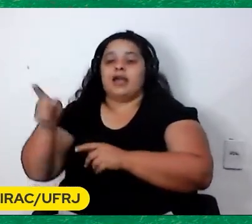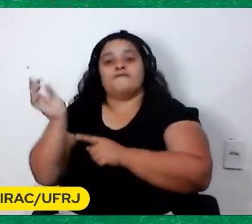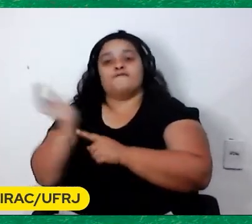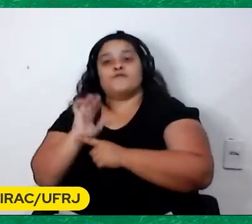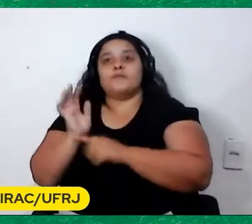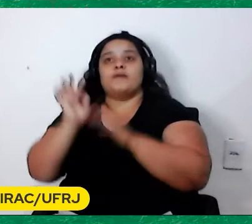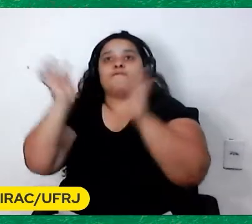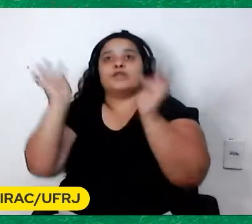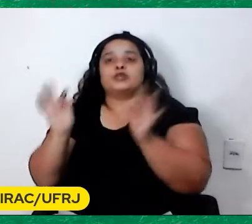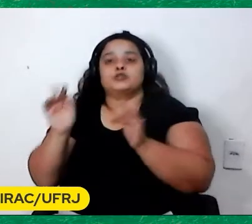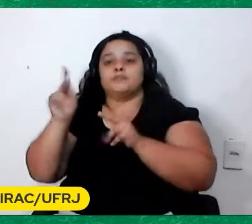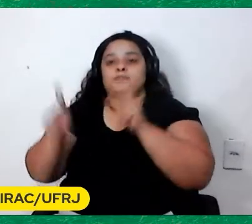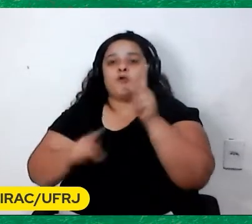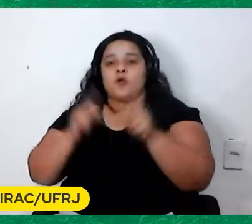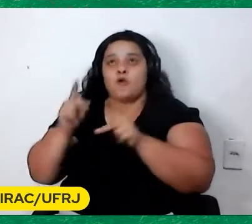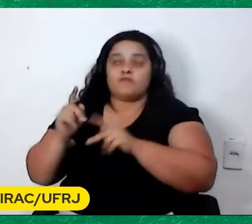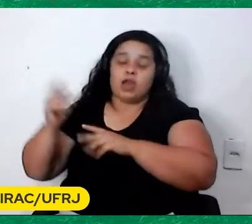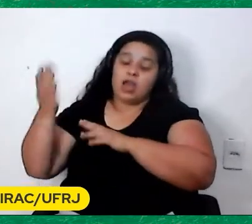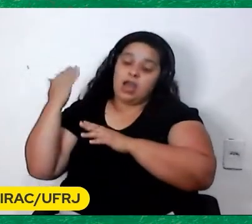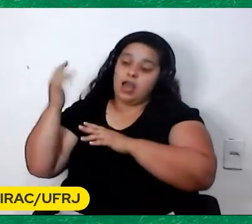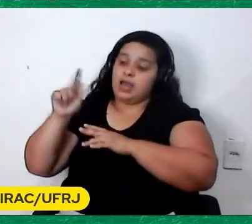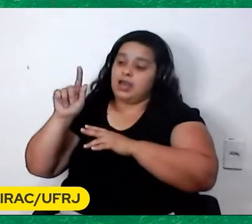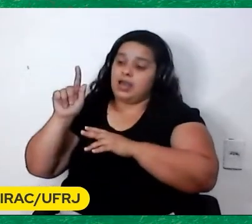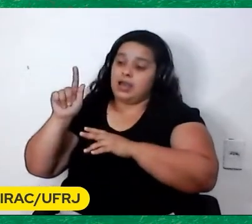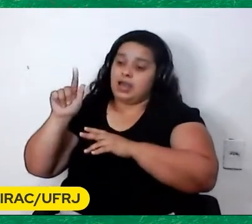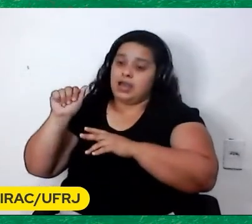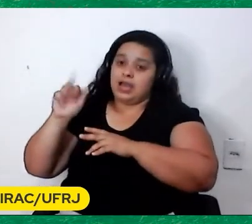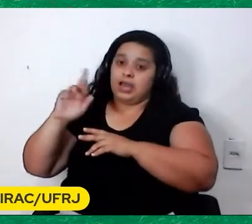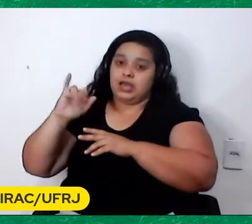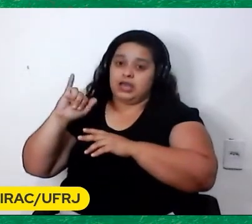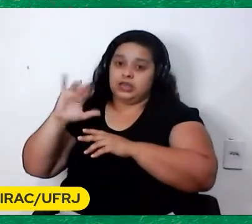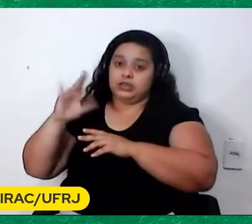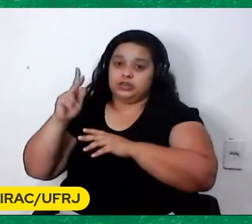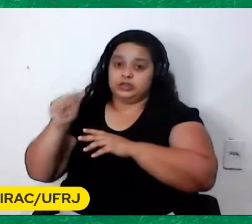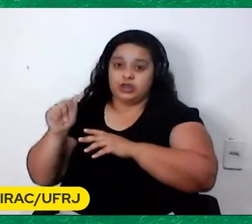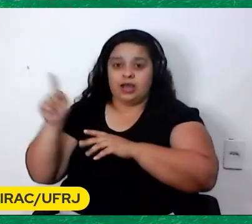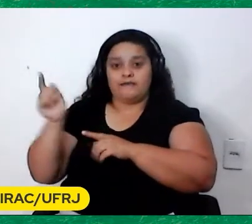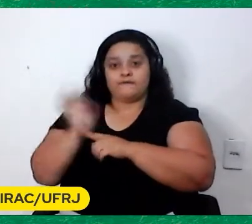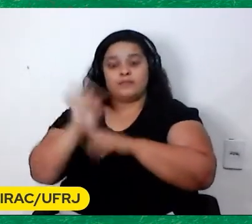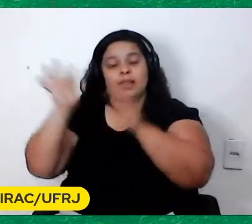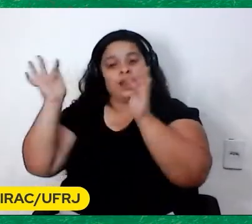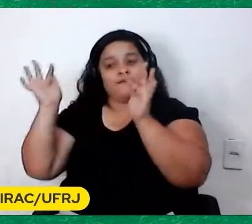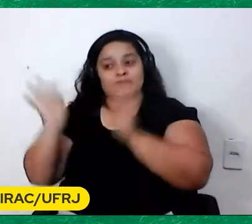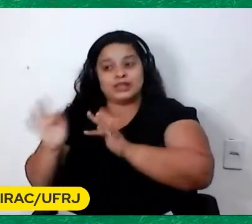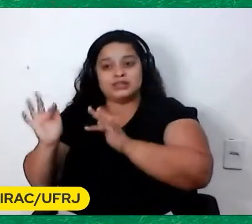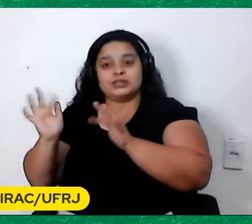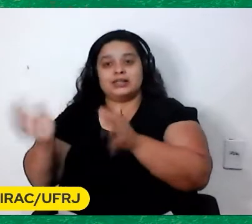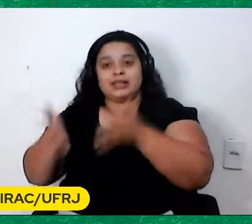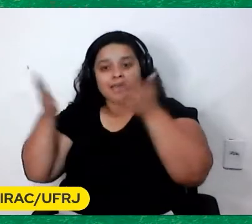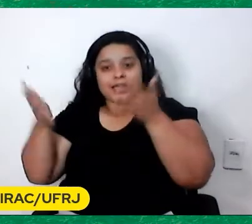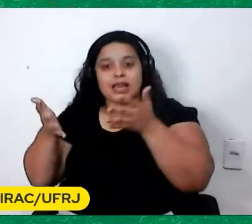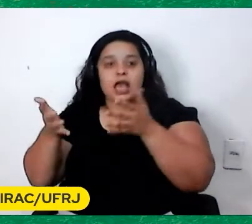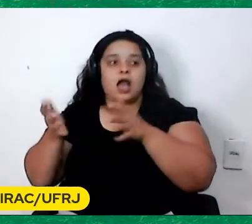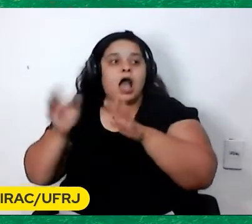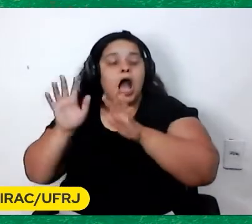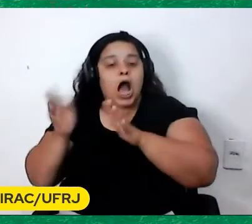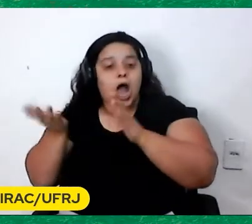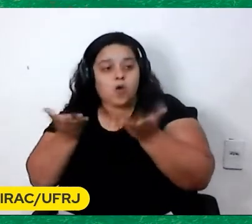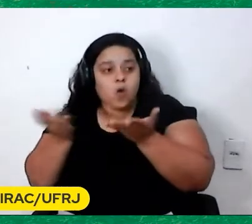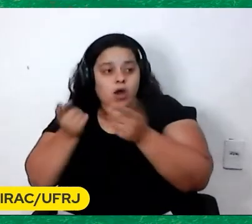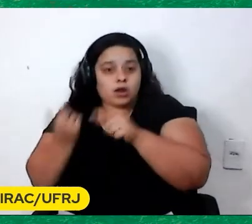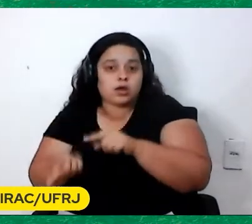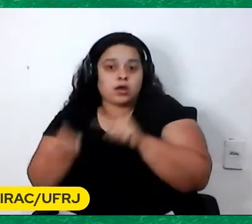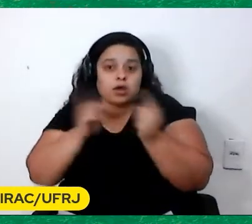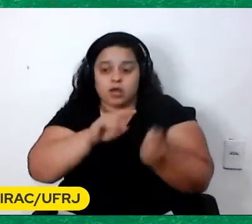efusivo Um filme da alegria do povo E esse filme era um filme estranho Um problema O